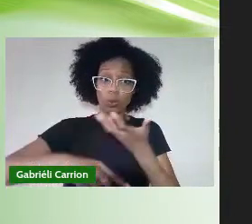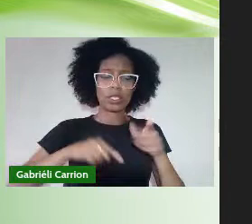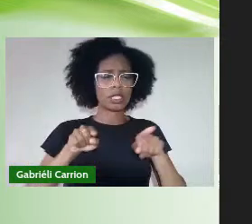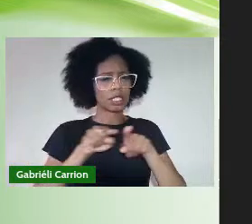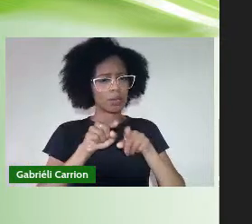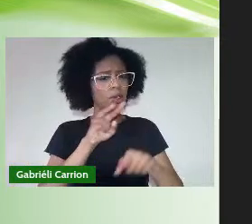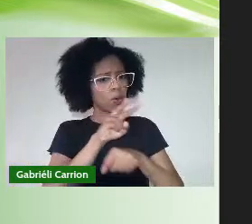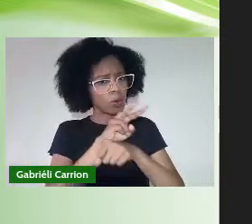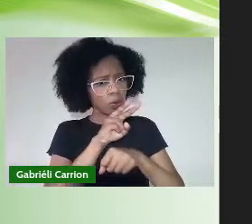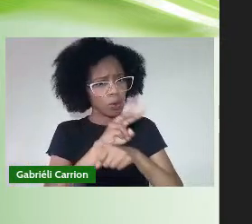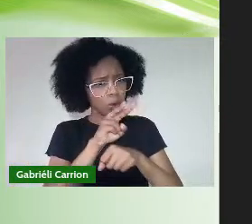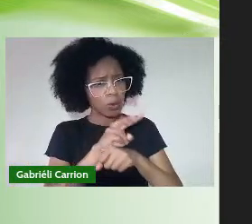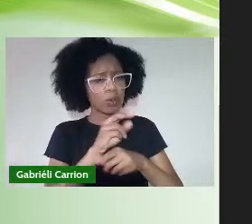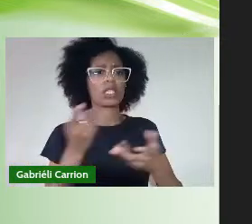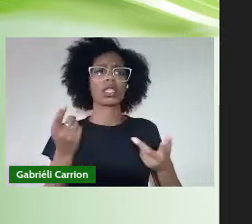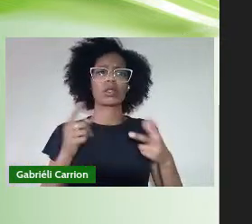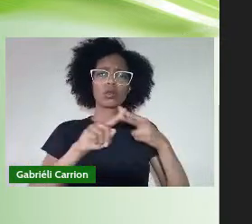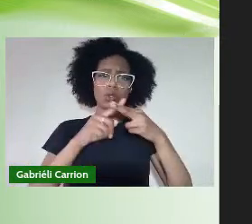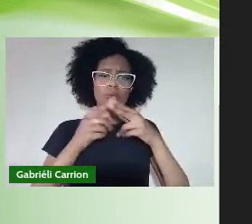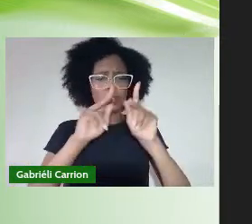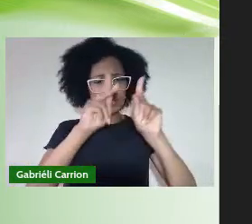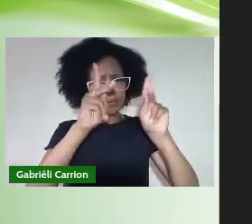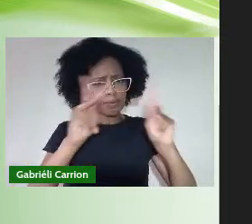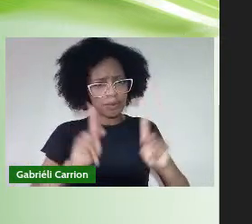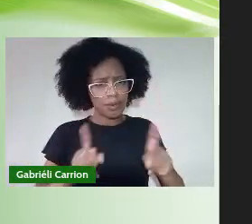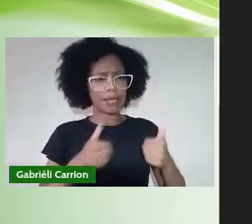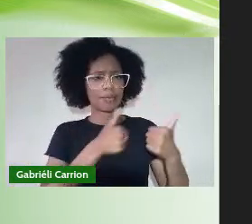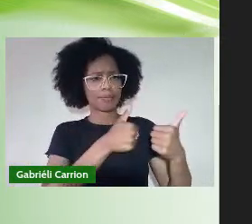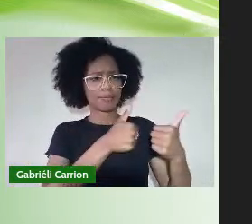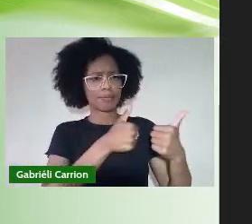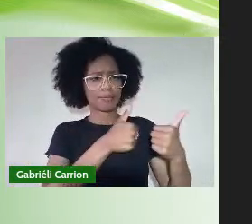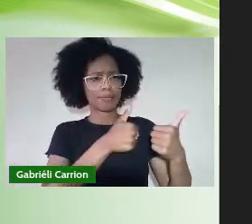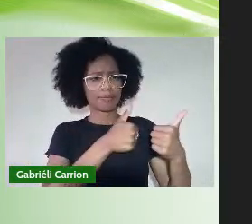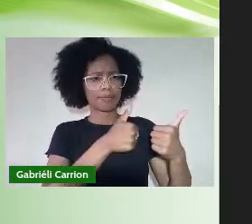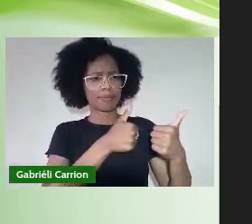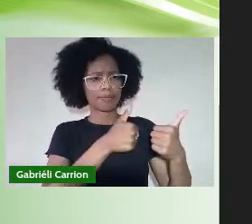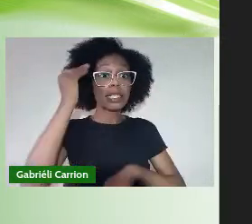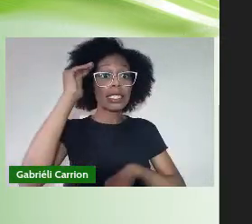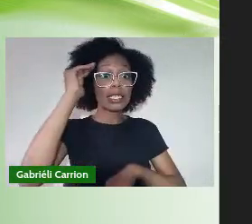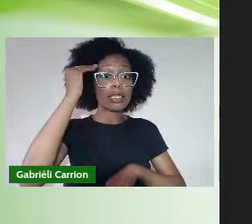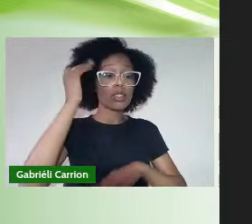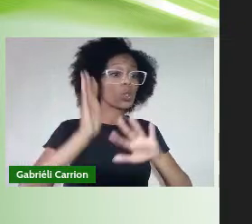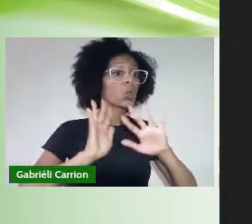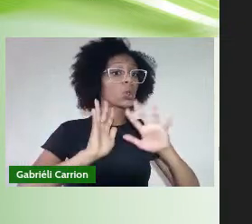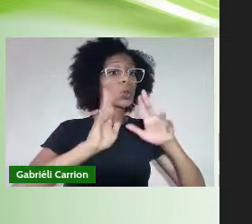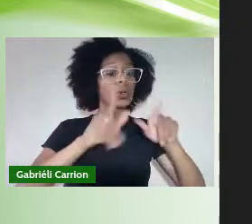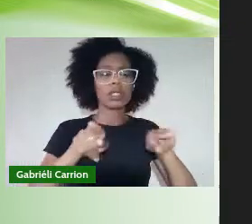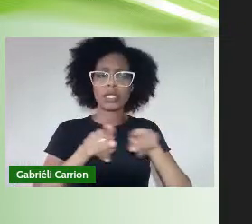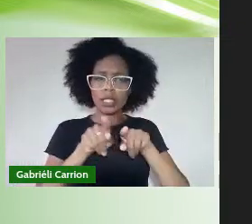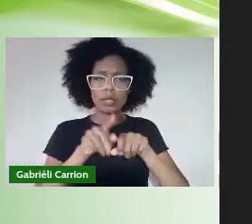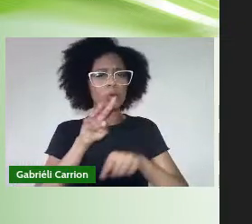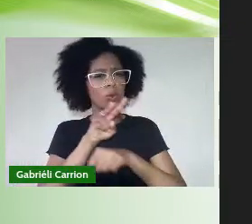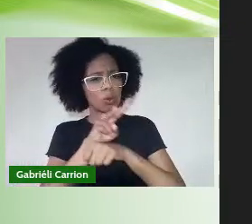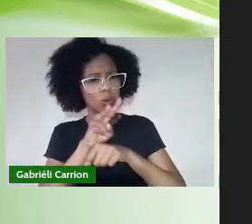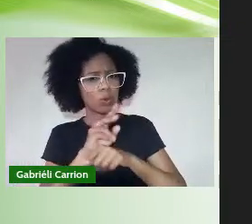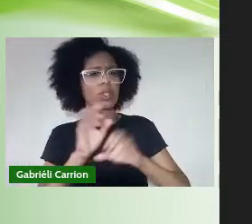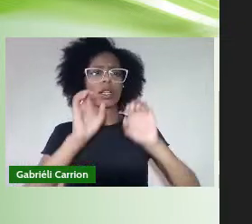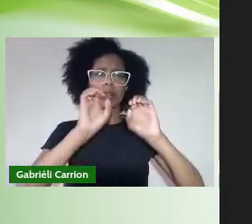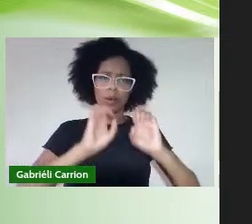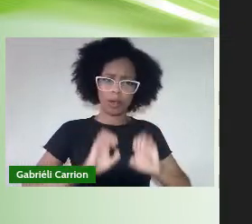instrumento de paz Bem-estar e entendimento entre os povos E zelar pelos valores éticos da profissão